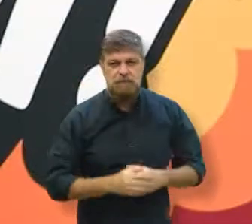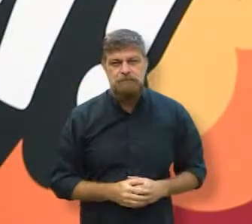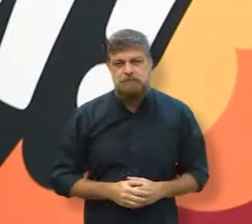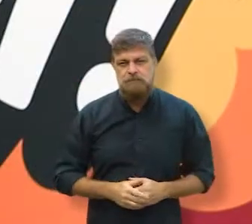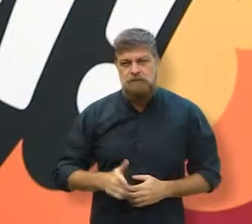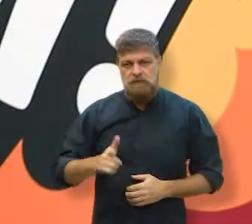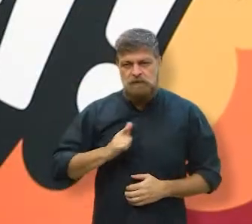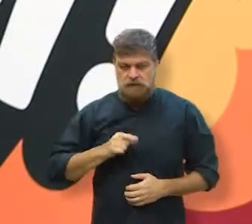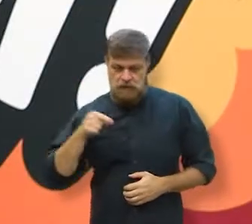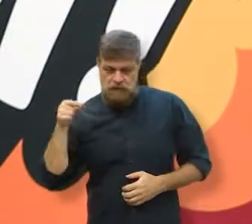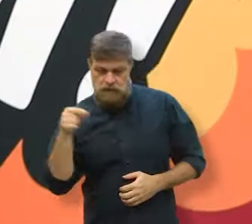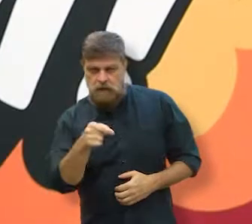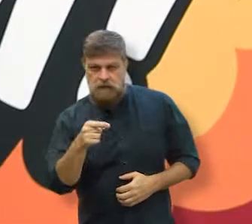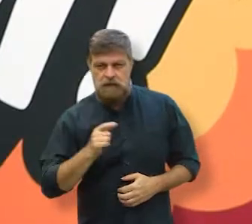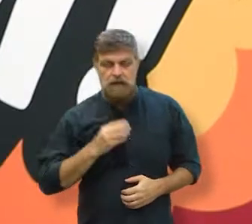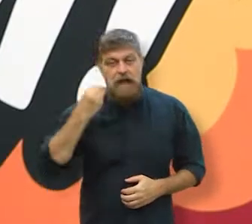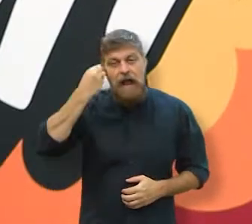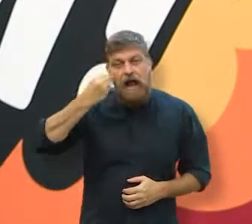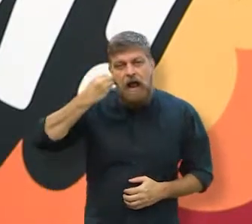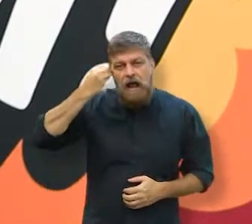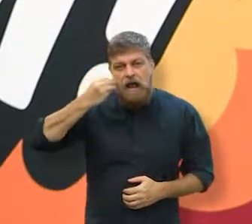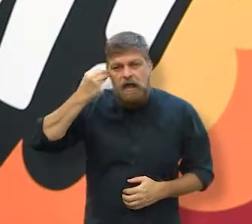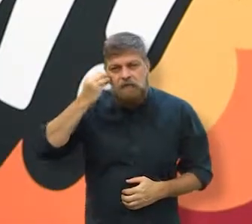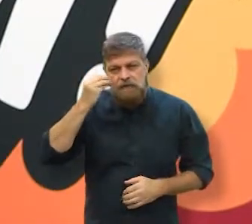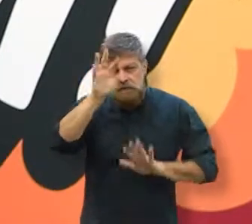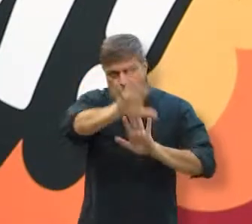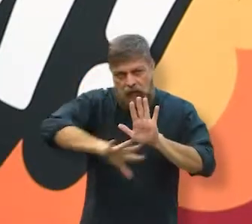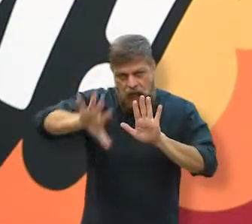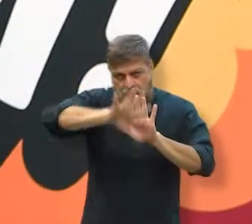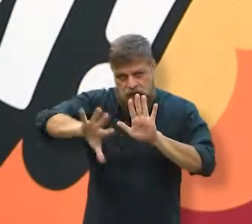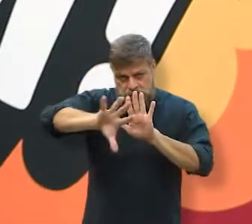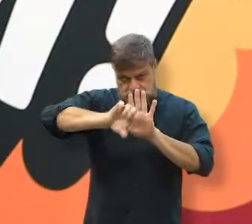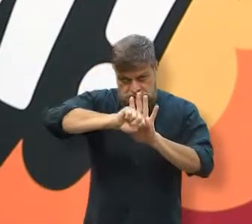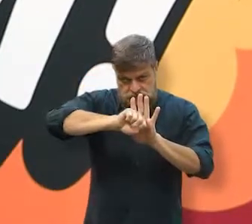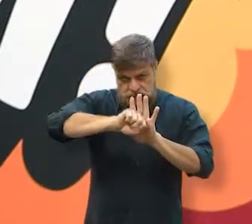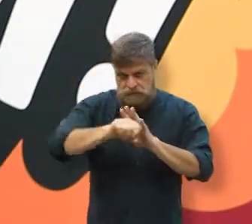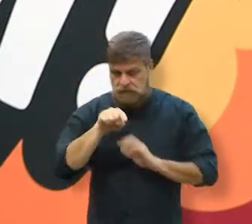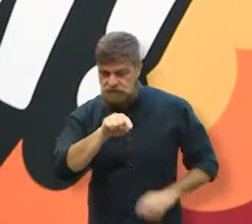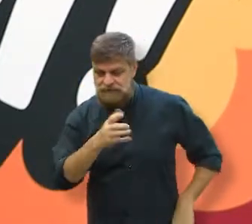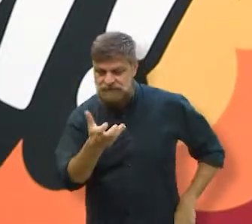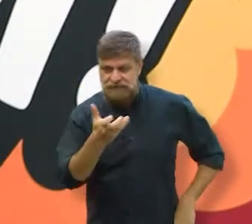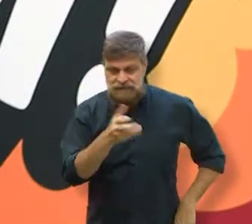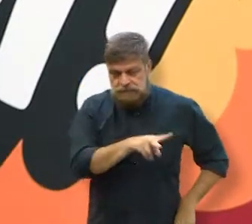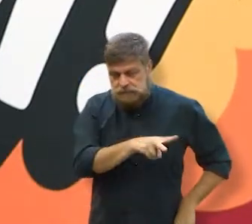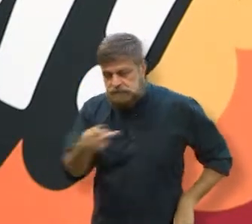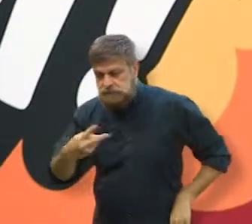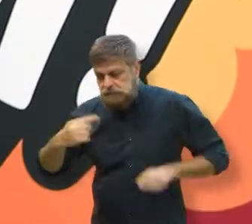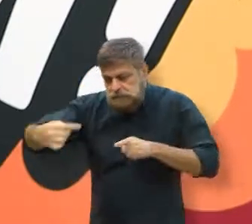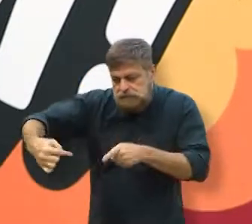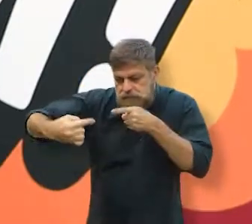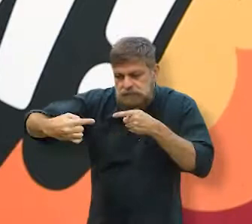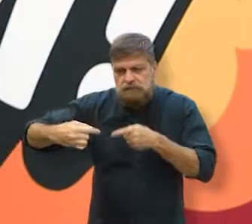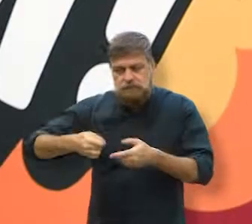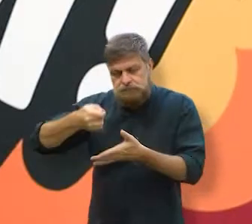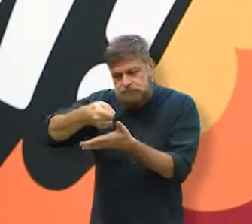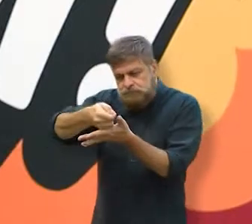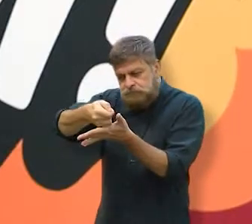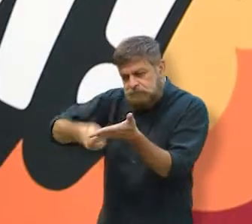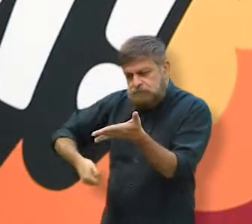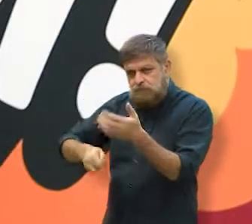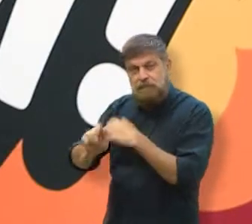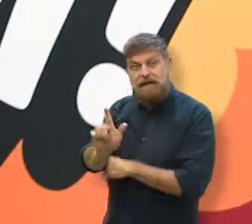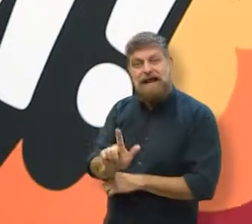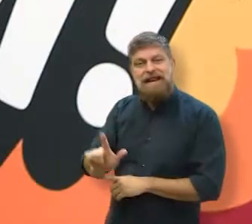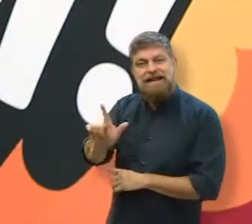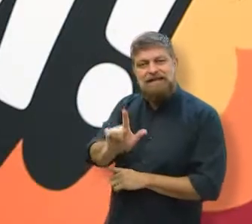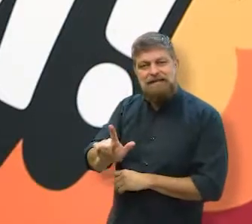Porém, você tem ali a experiência do audiovisual, né? E aí você queria se desafiar com a escrita,